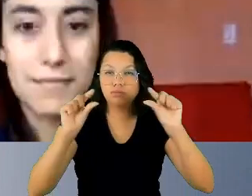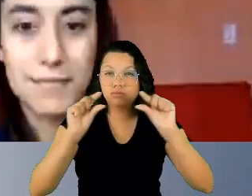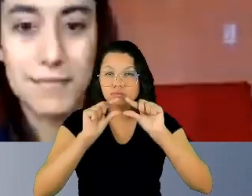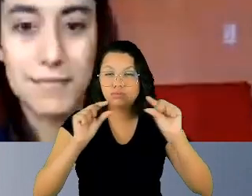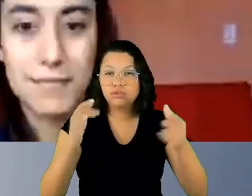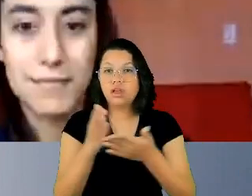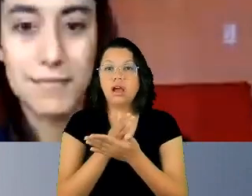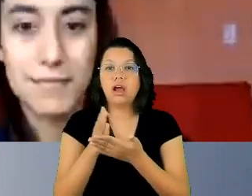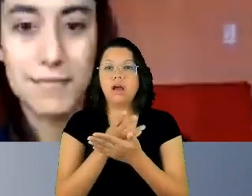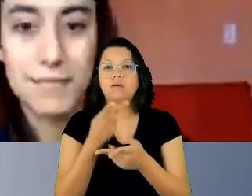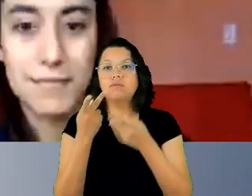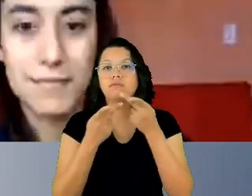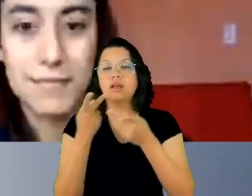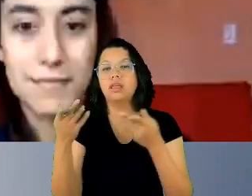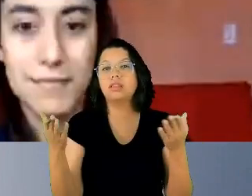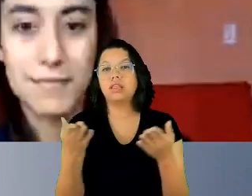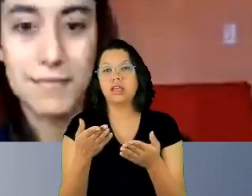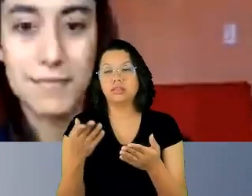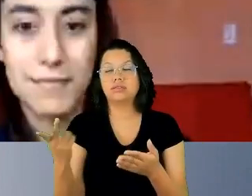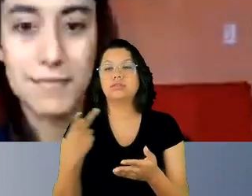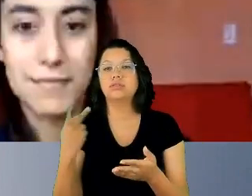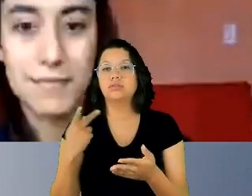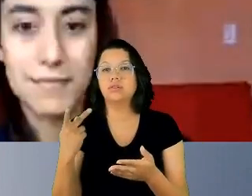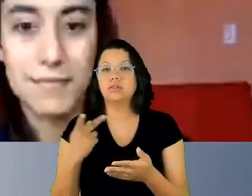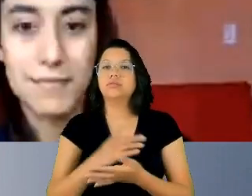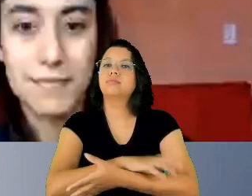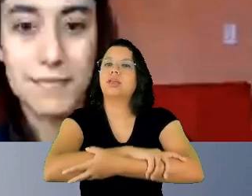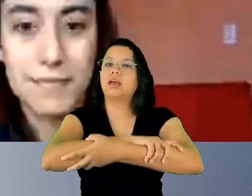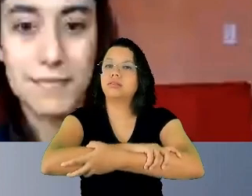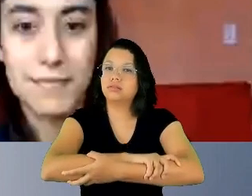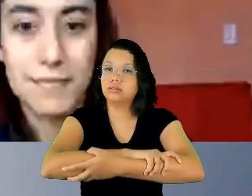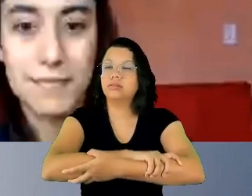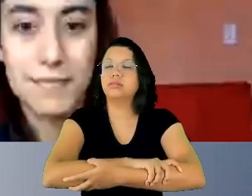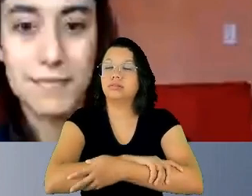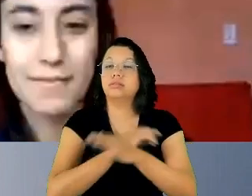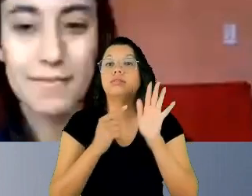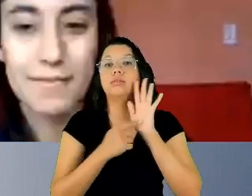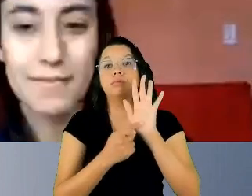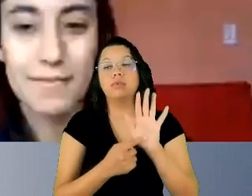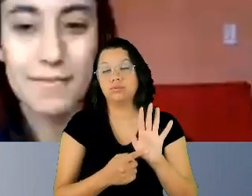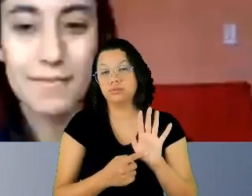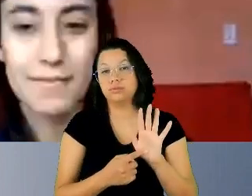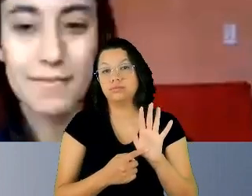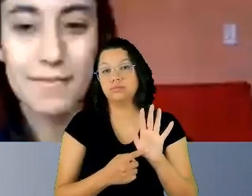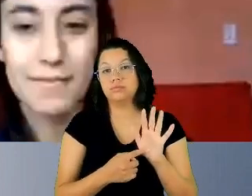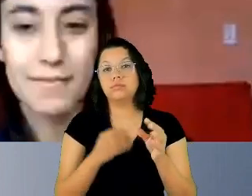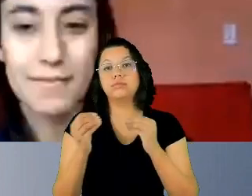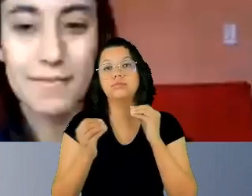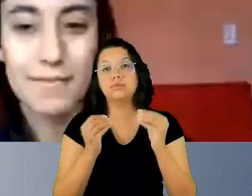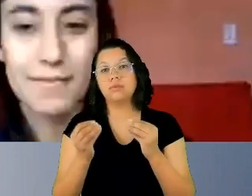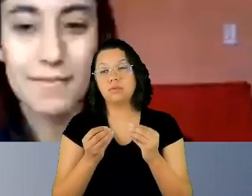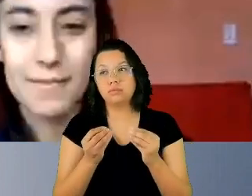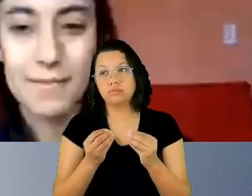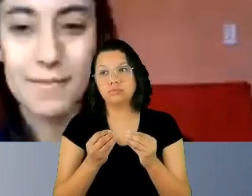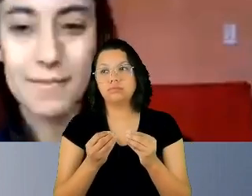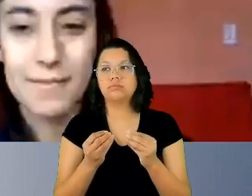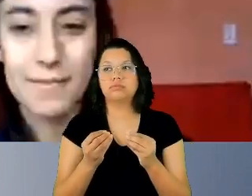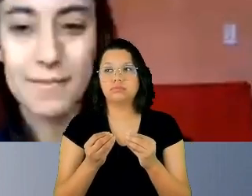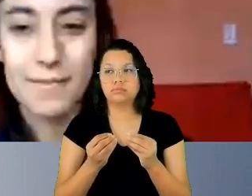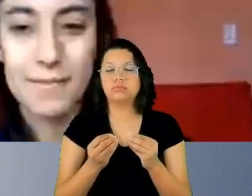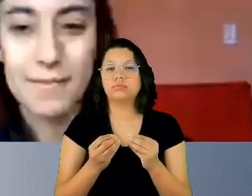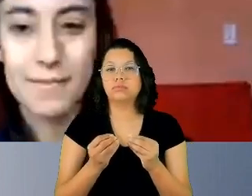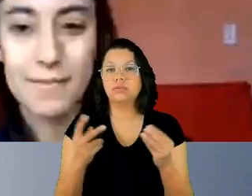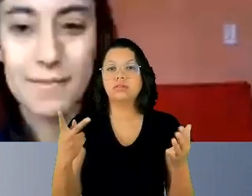falas dessas nossas companheiras que mostram como isso passa por